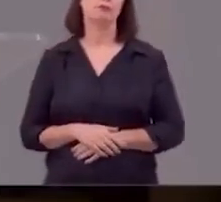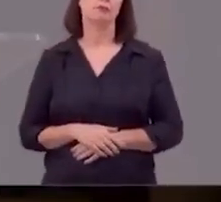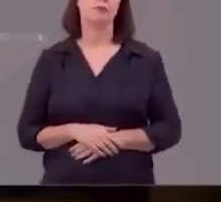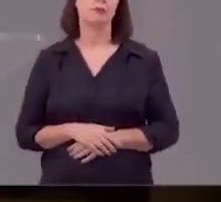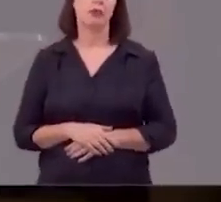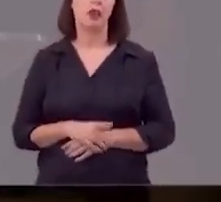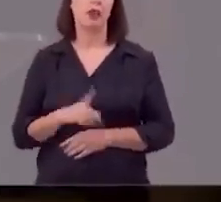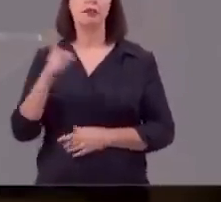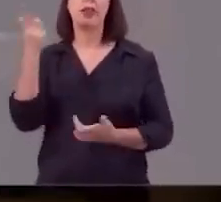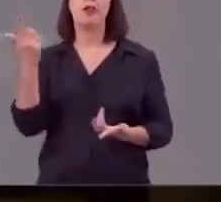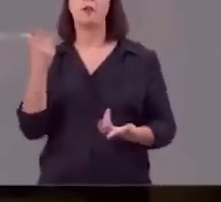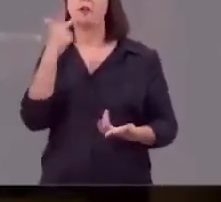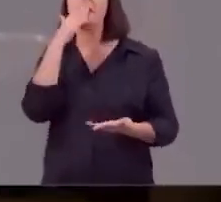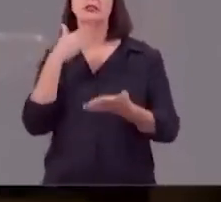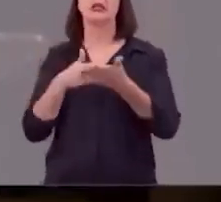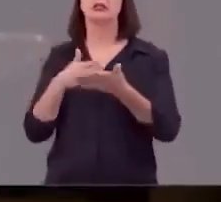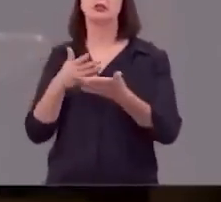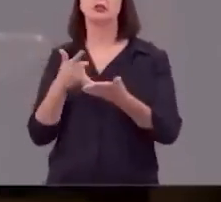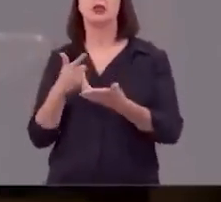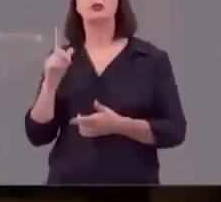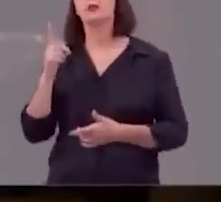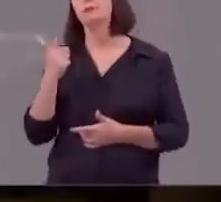Deus não fica num beco sem saída